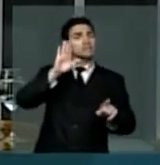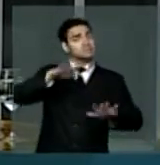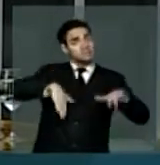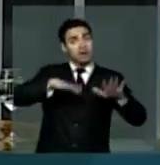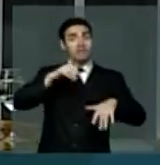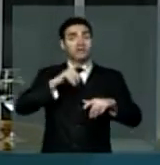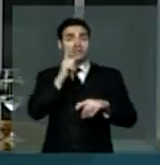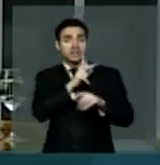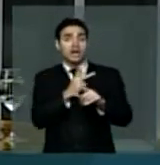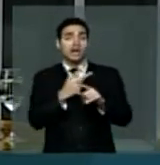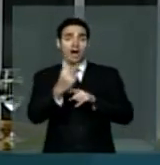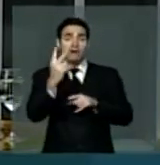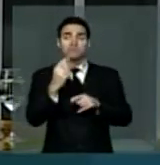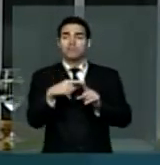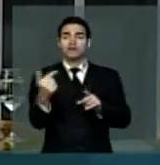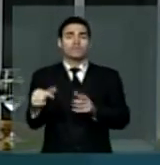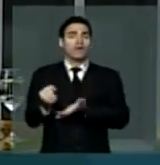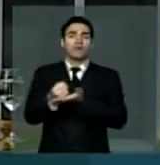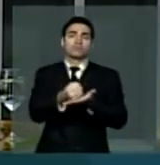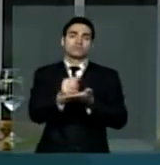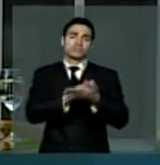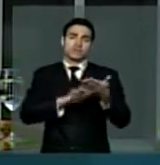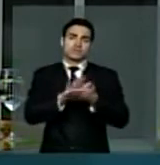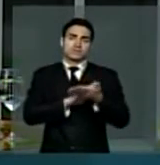mas não tem tido esse apoio.